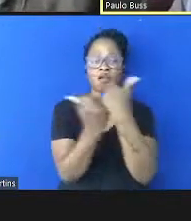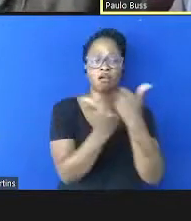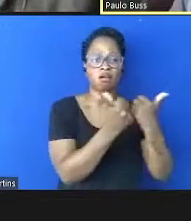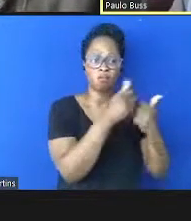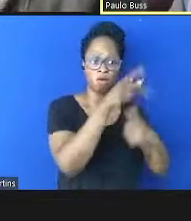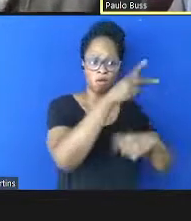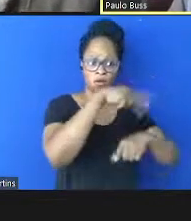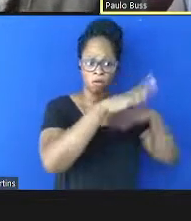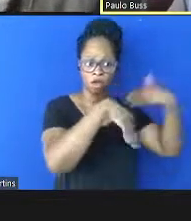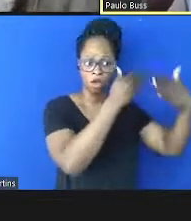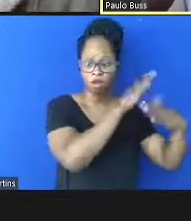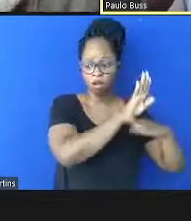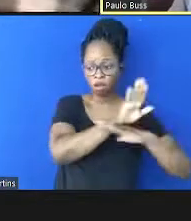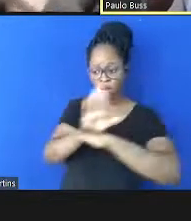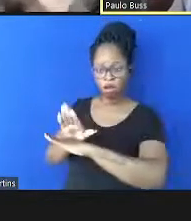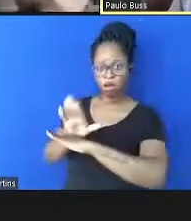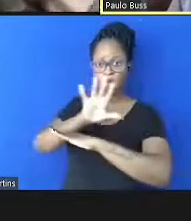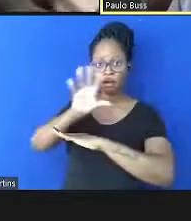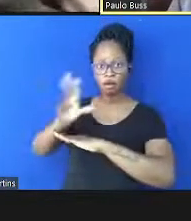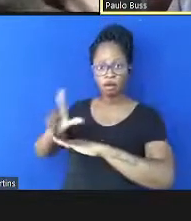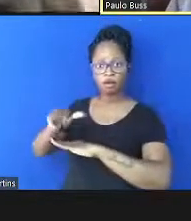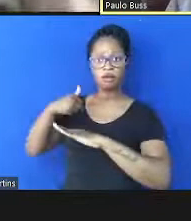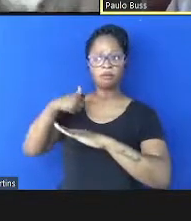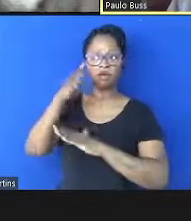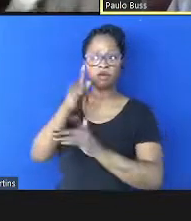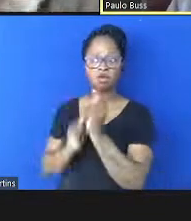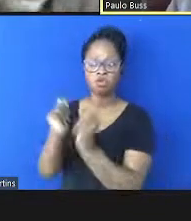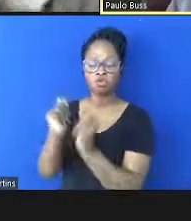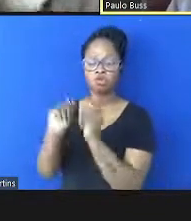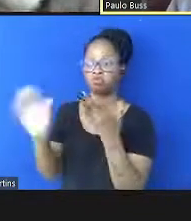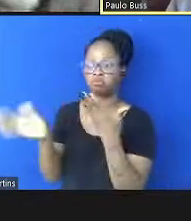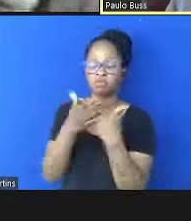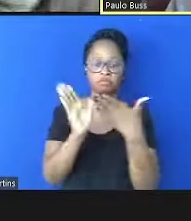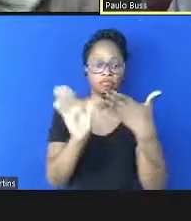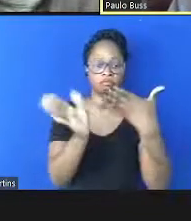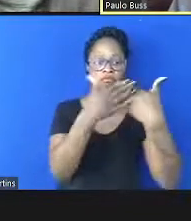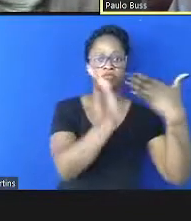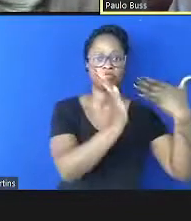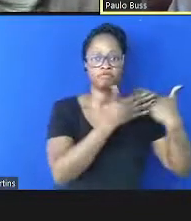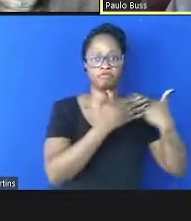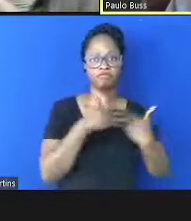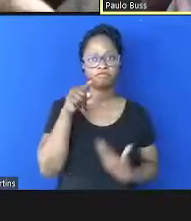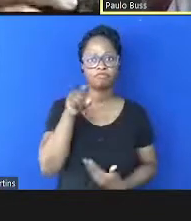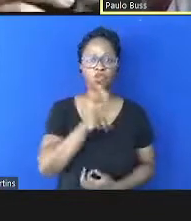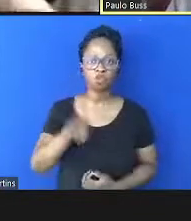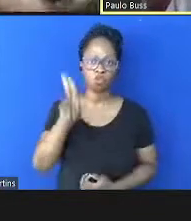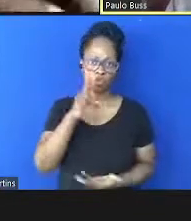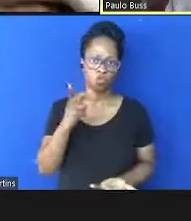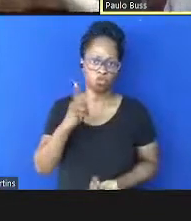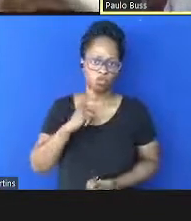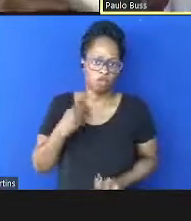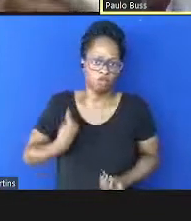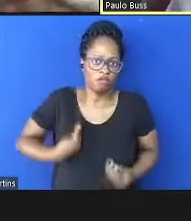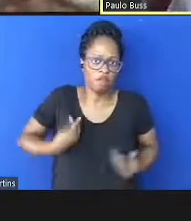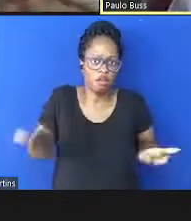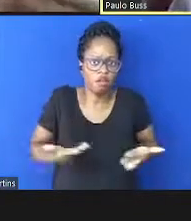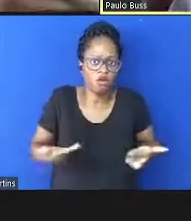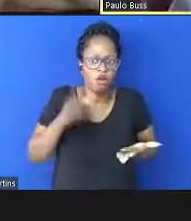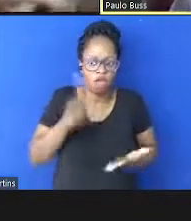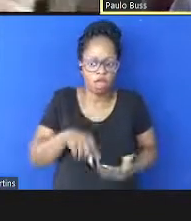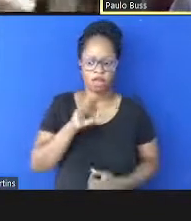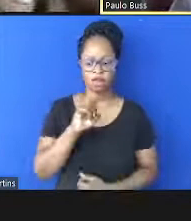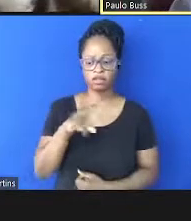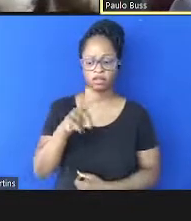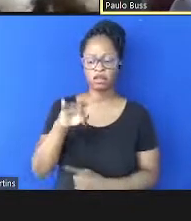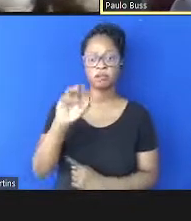aos africanos para controlar a pandemia, e sim o fechamento de fronteiras. Esse é o mundo que nós estamos vivendo, essa é a sindemia. E